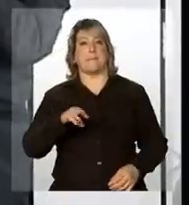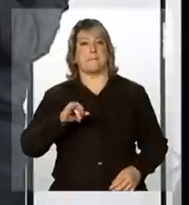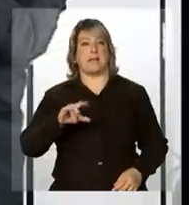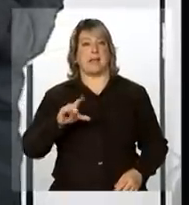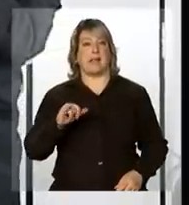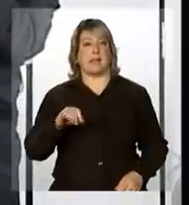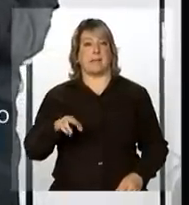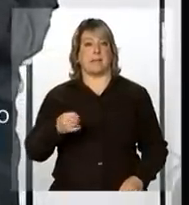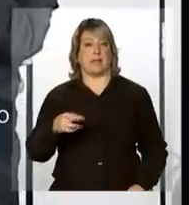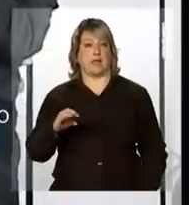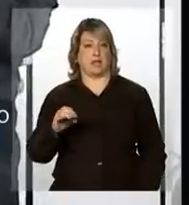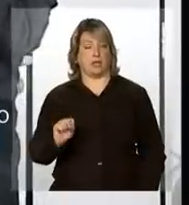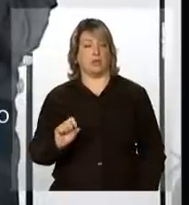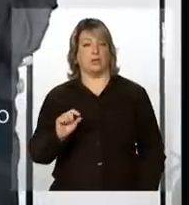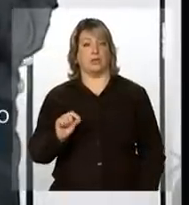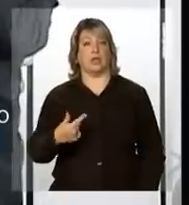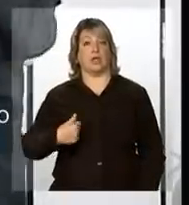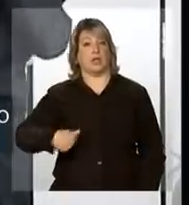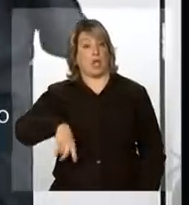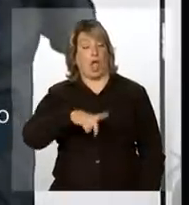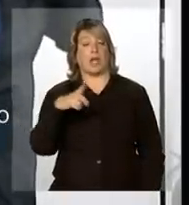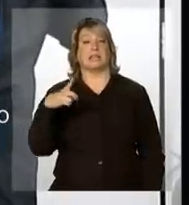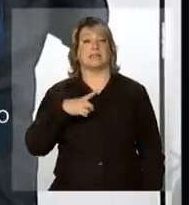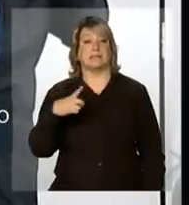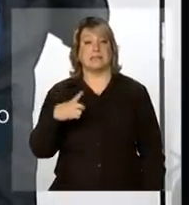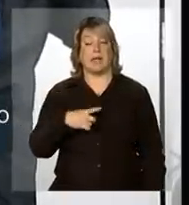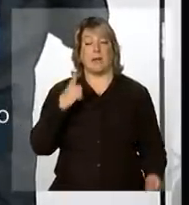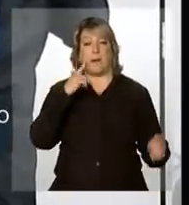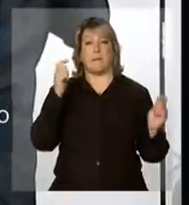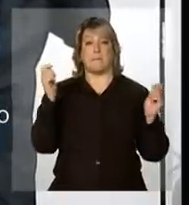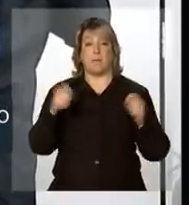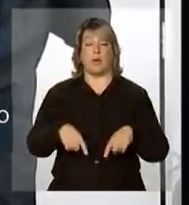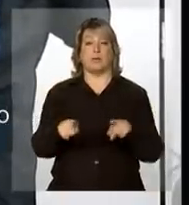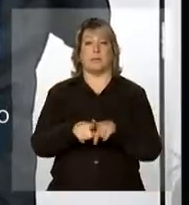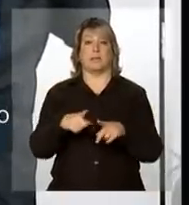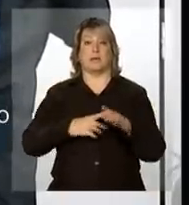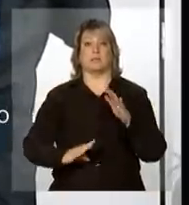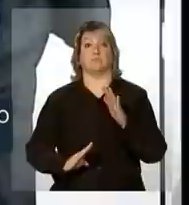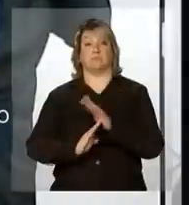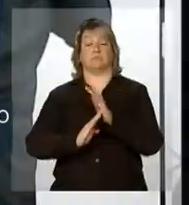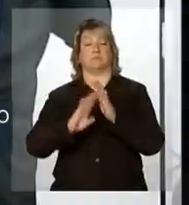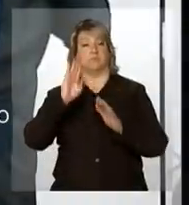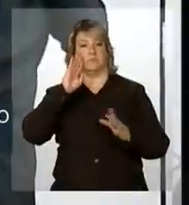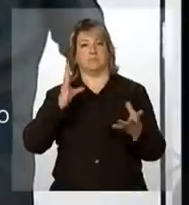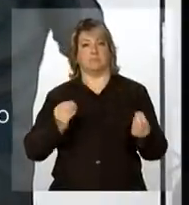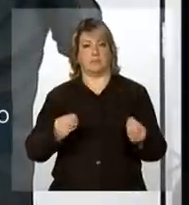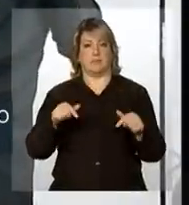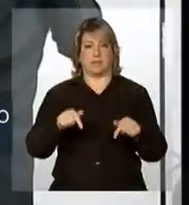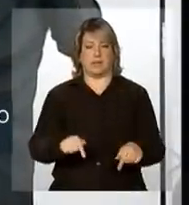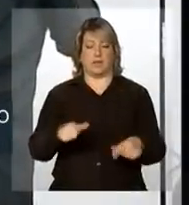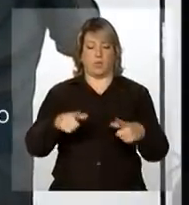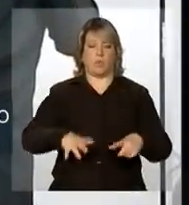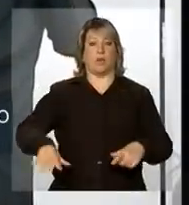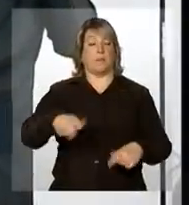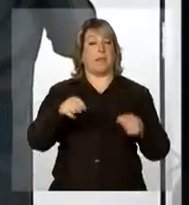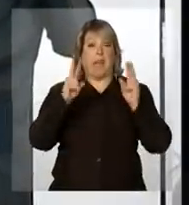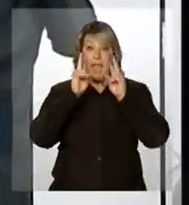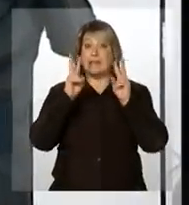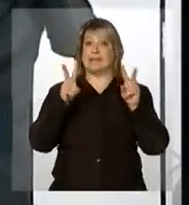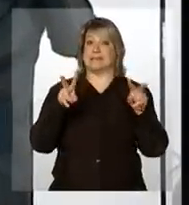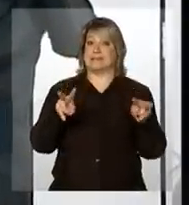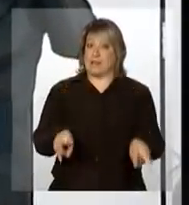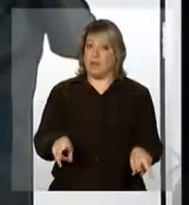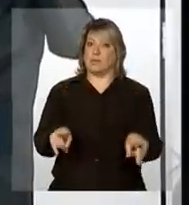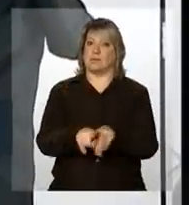sendo que nós temos a possibilidade também de ter picos extremos nessa região. Então, temos que ficar atentos também